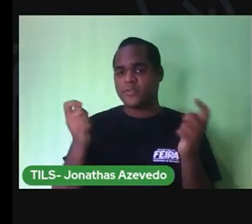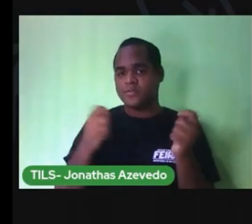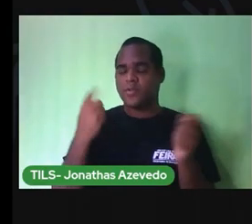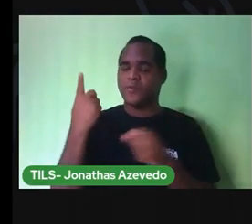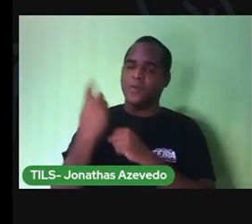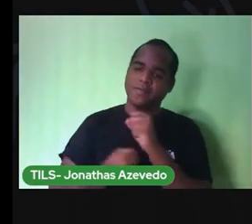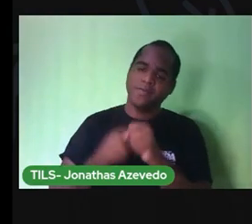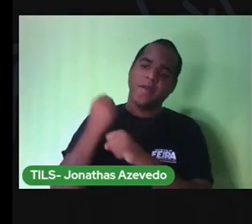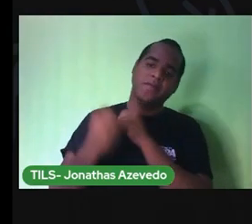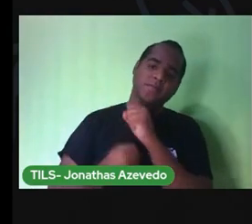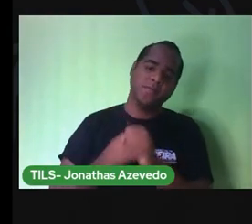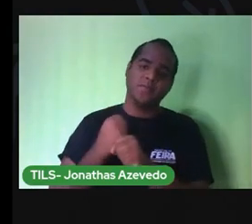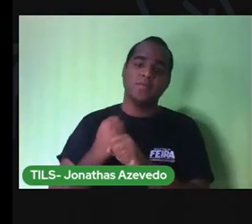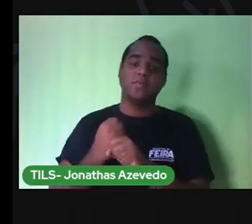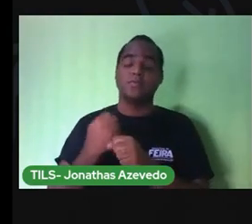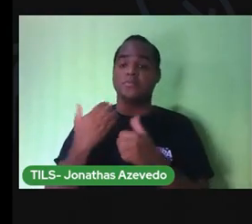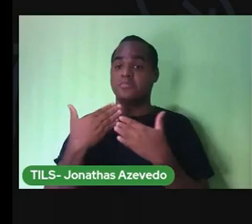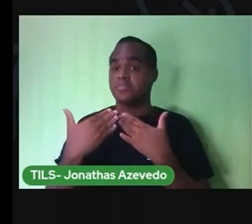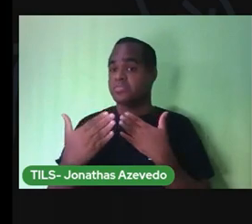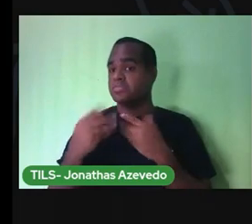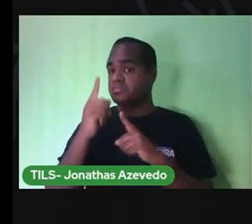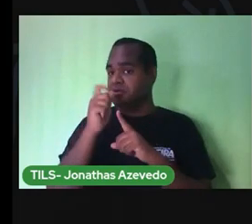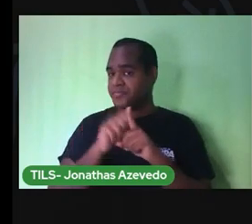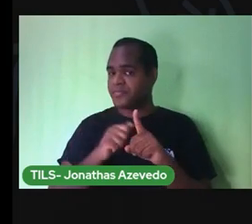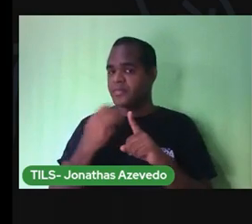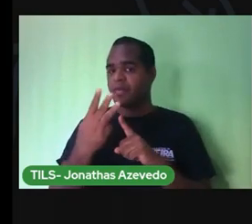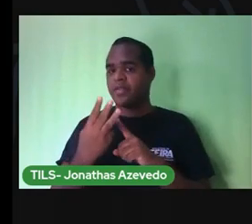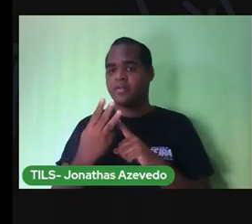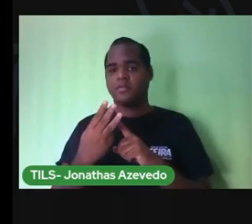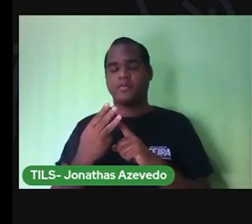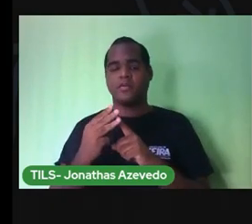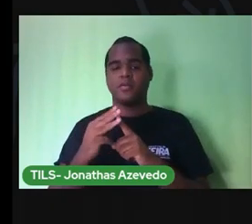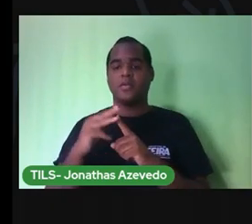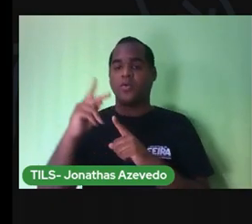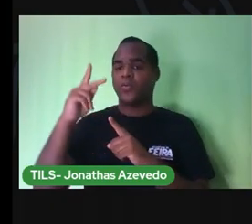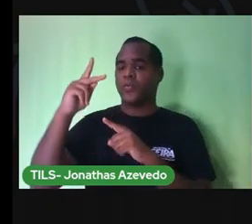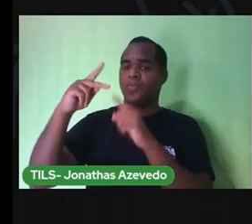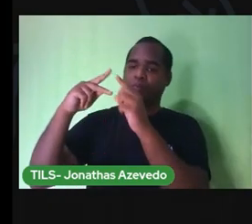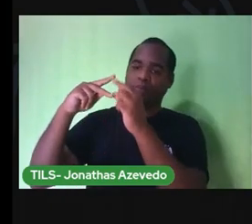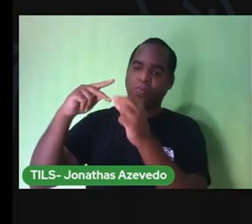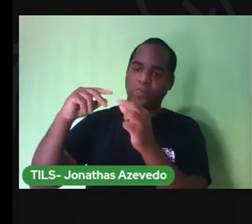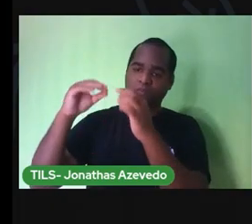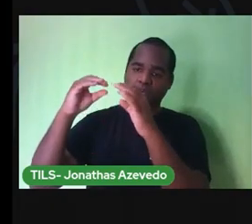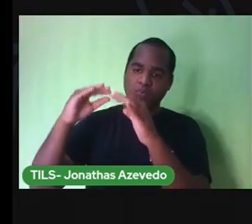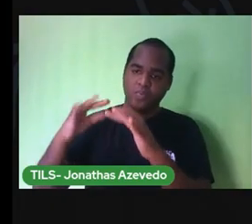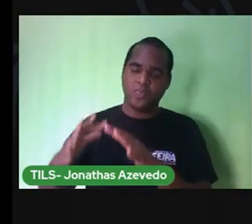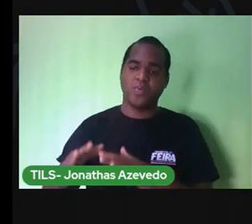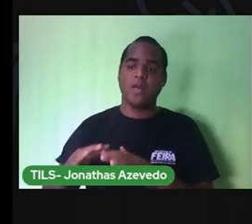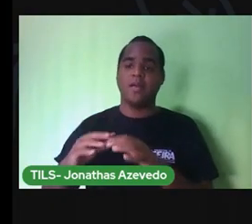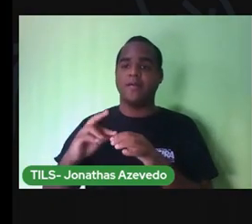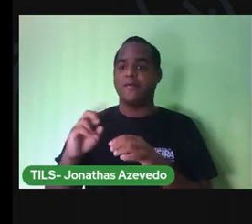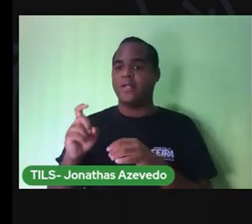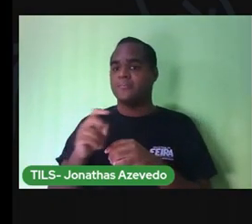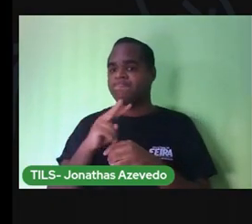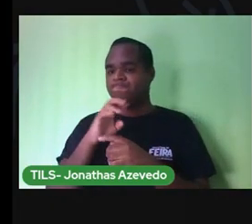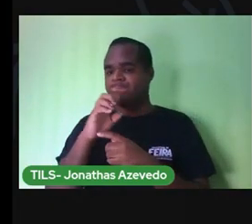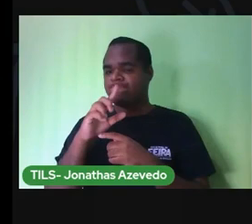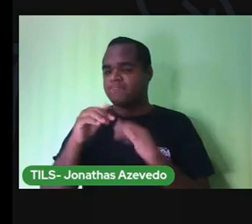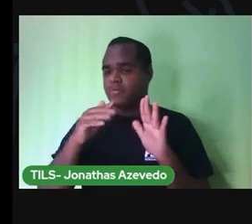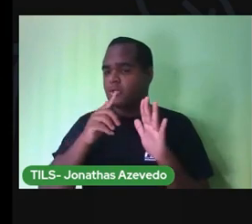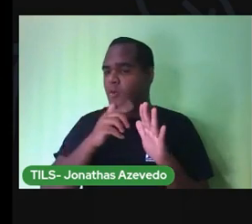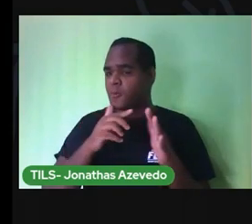dura, ó, três meses. Nós temos a primavera, o verão, o outono e o